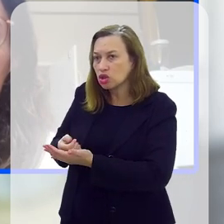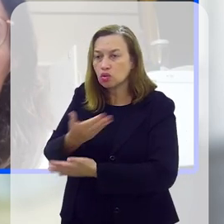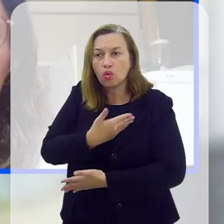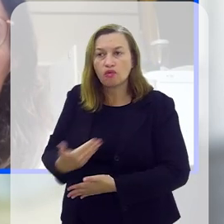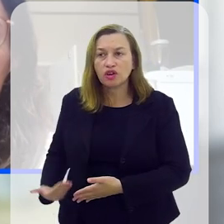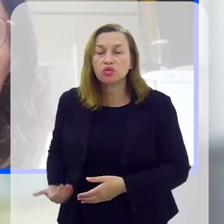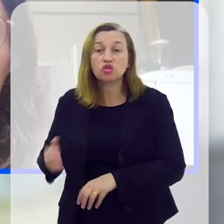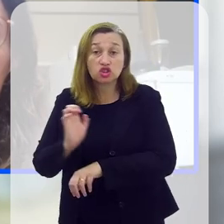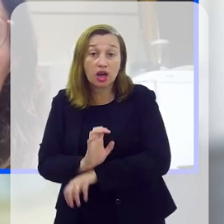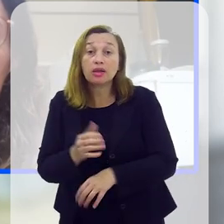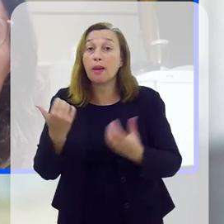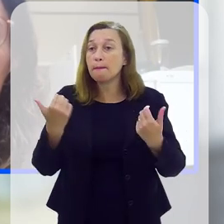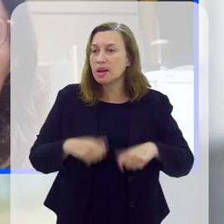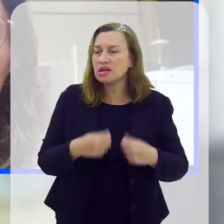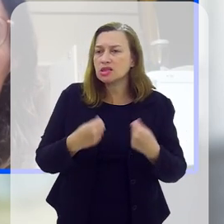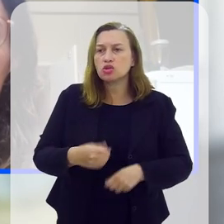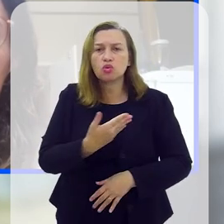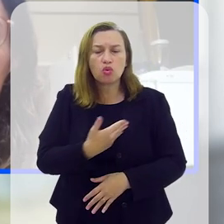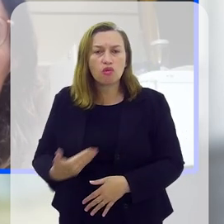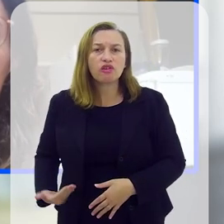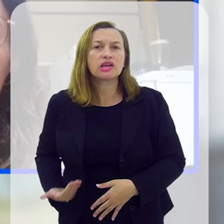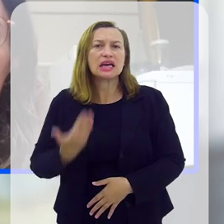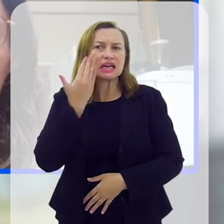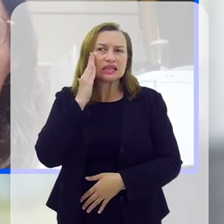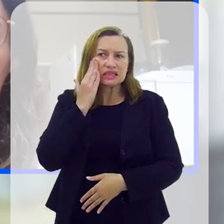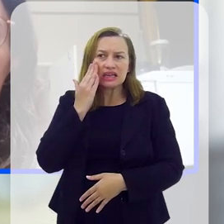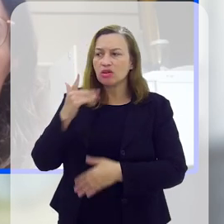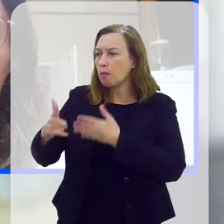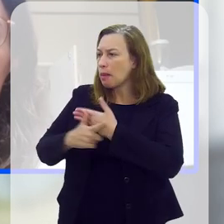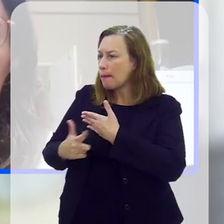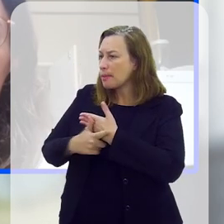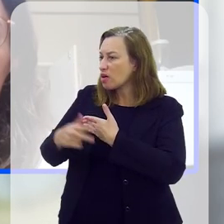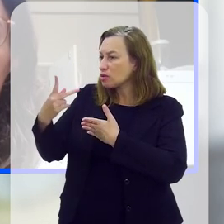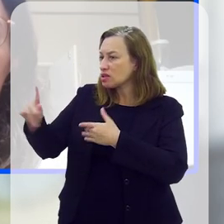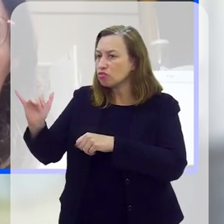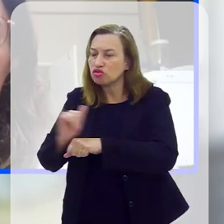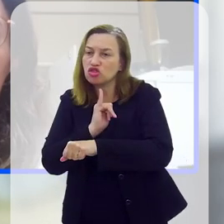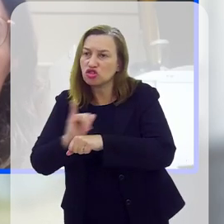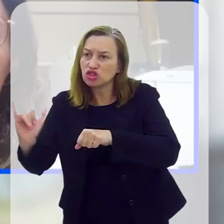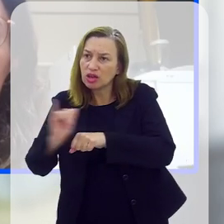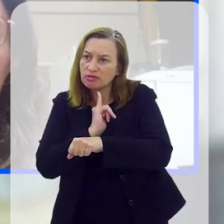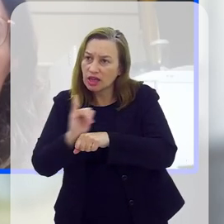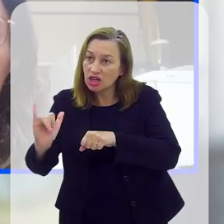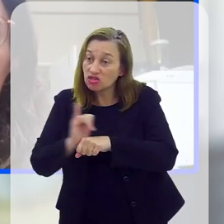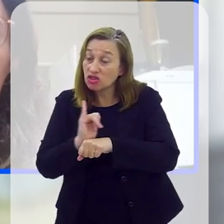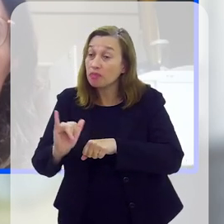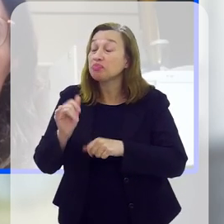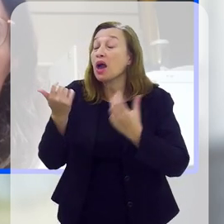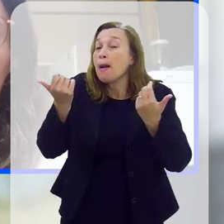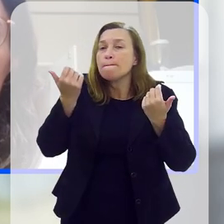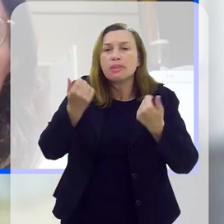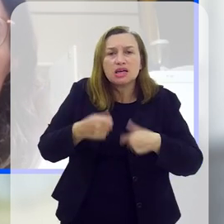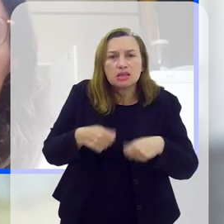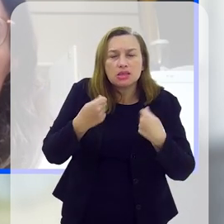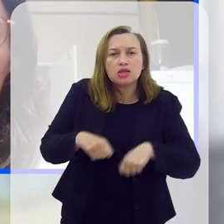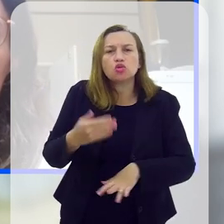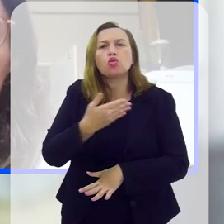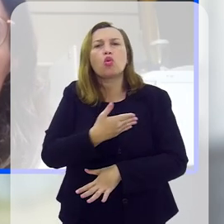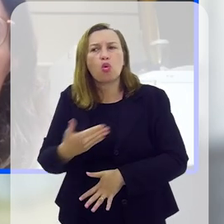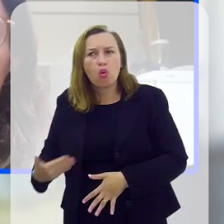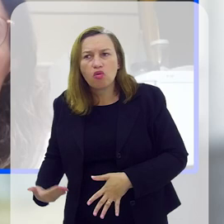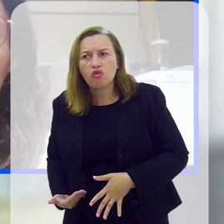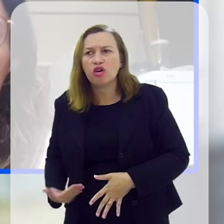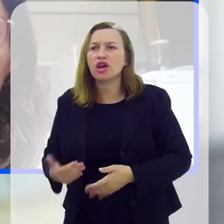governo do estado. É preciso que o governo entenda o seu papel de articulador, é